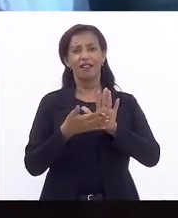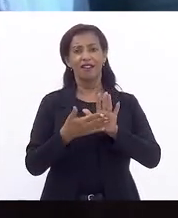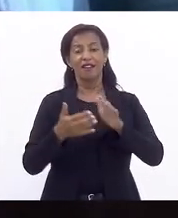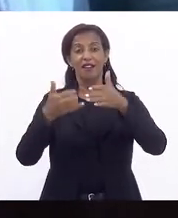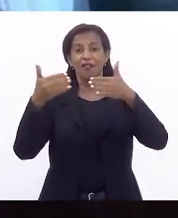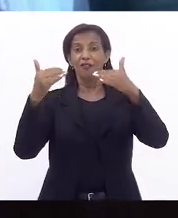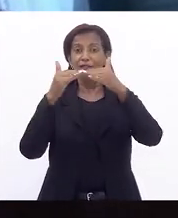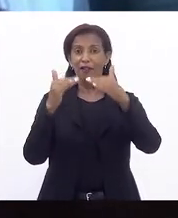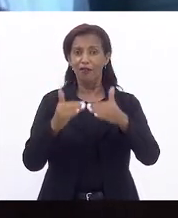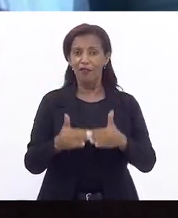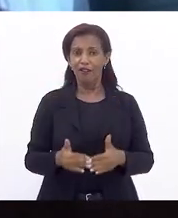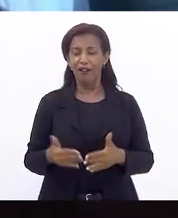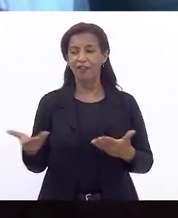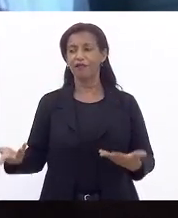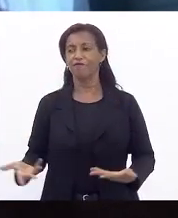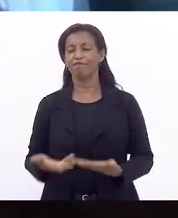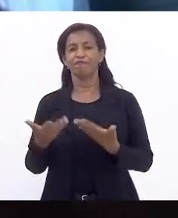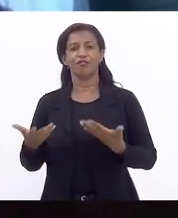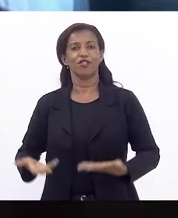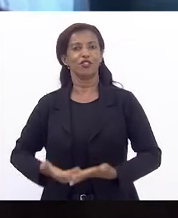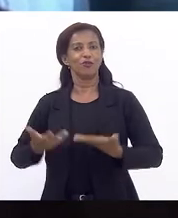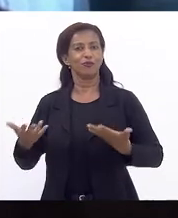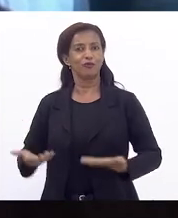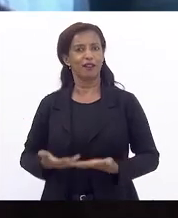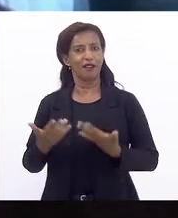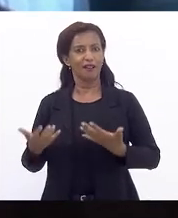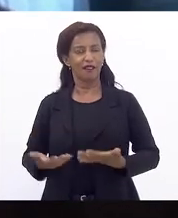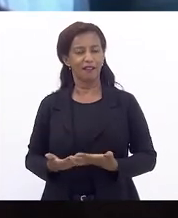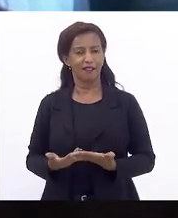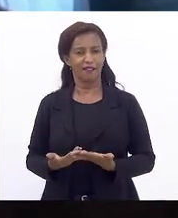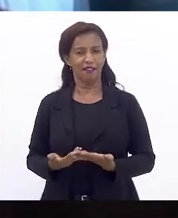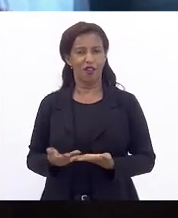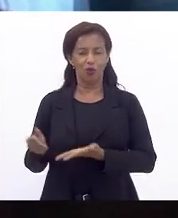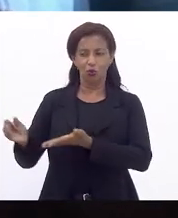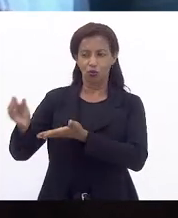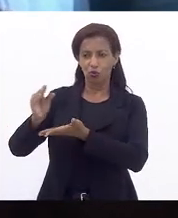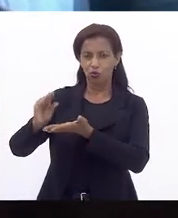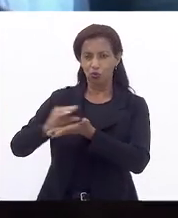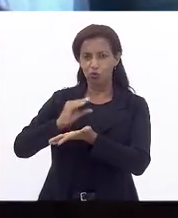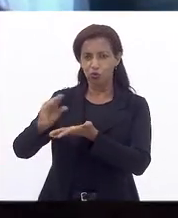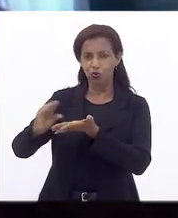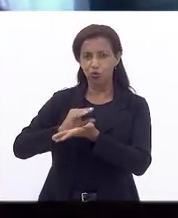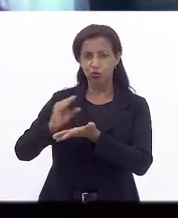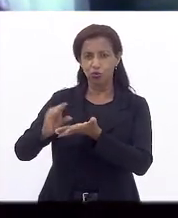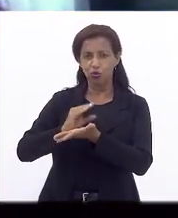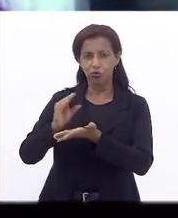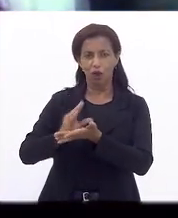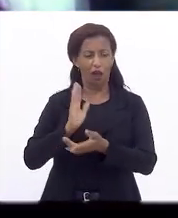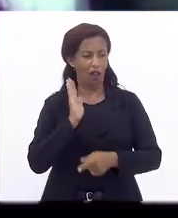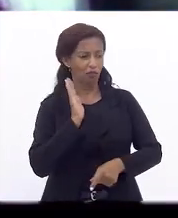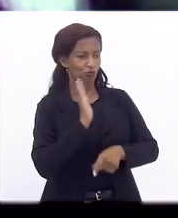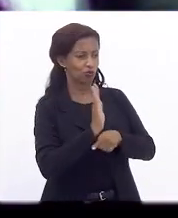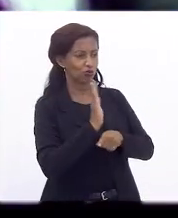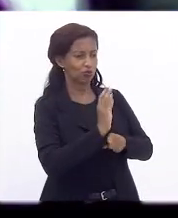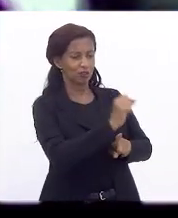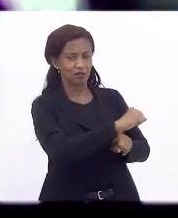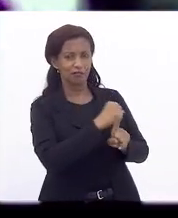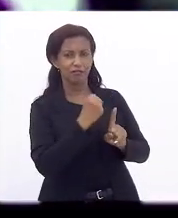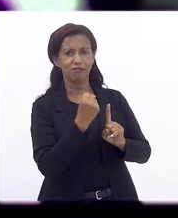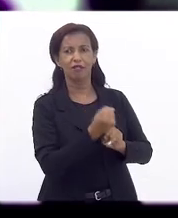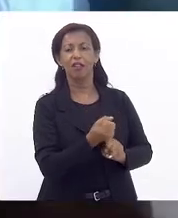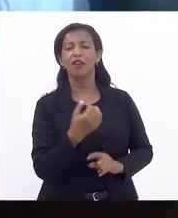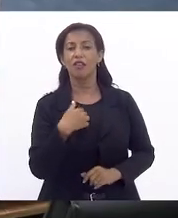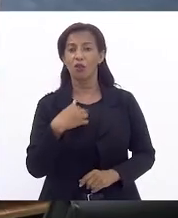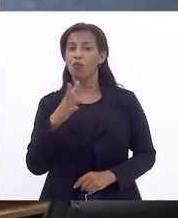iniciativa para estimular os recursos para a assistência social. Eu